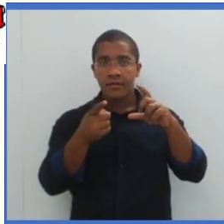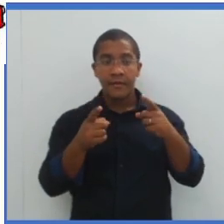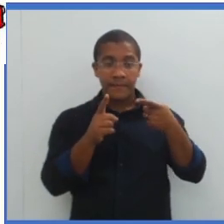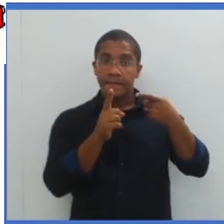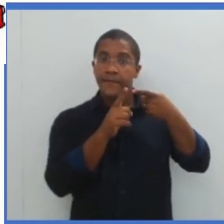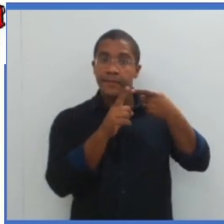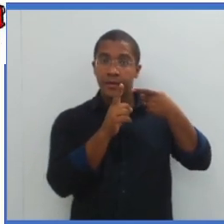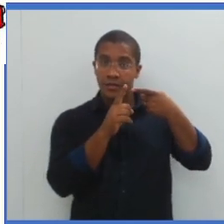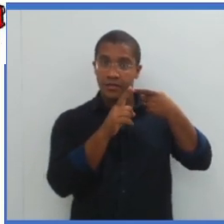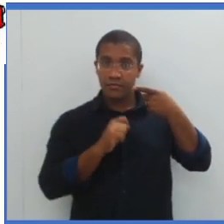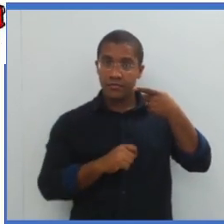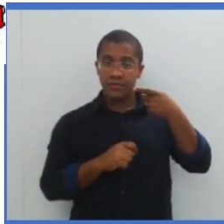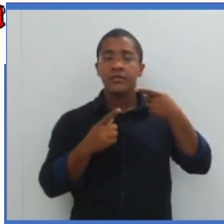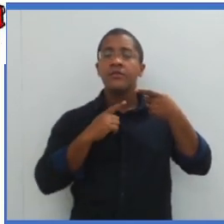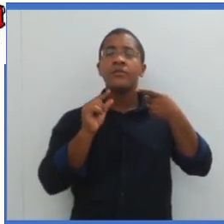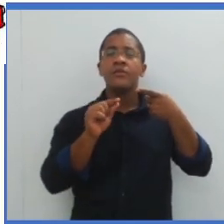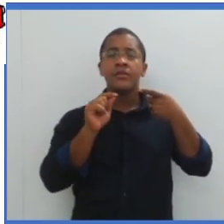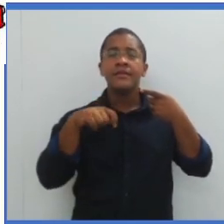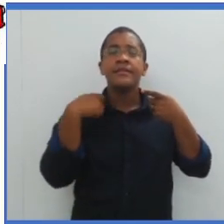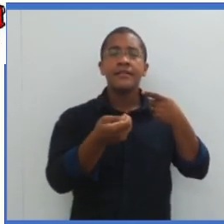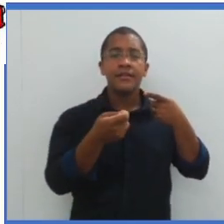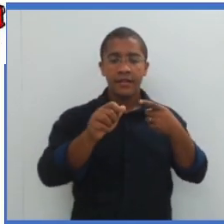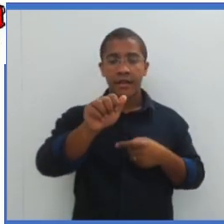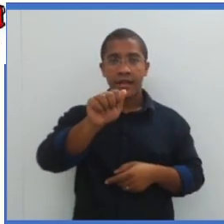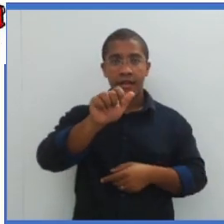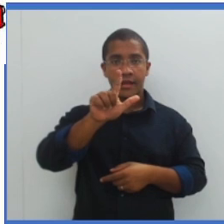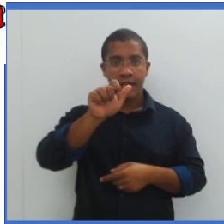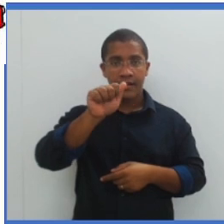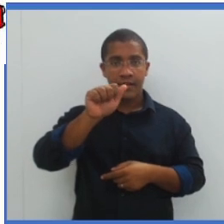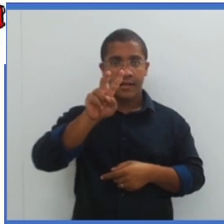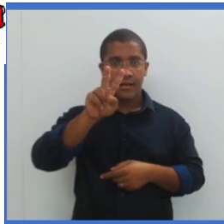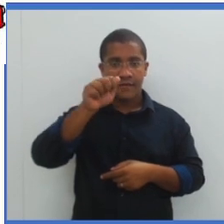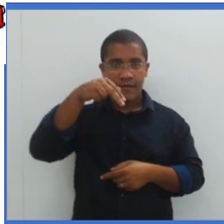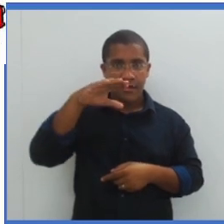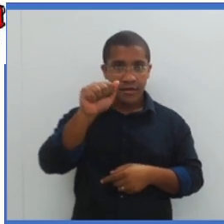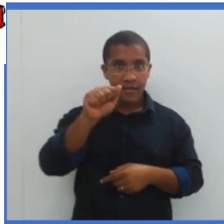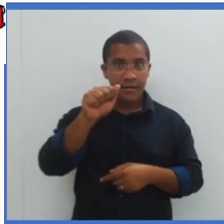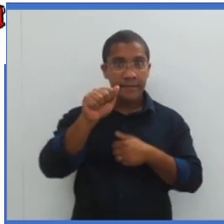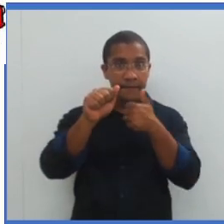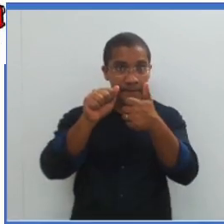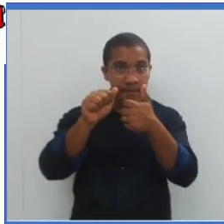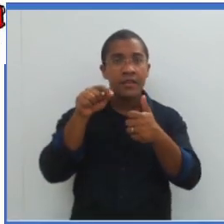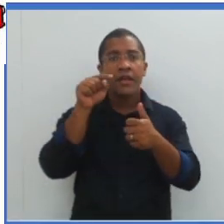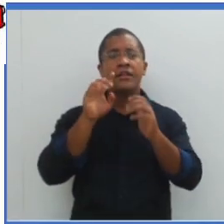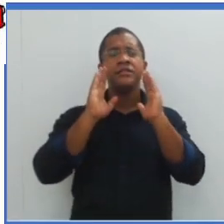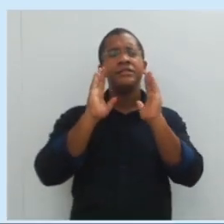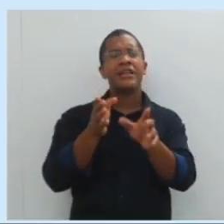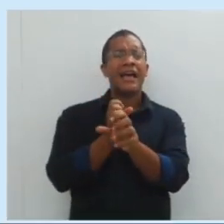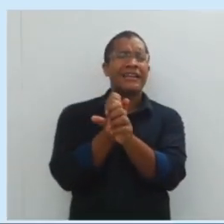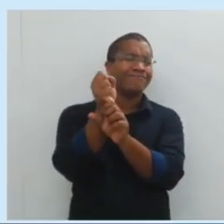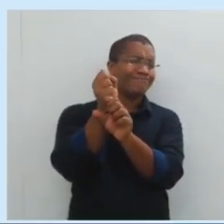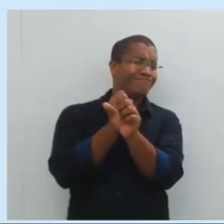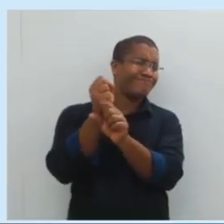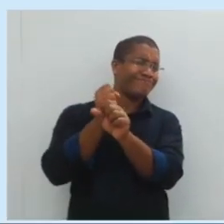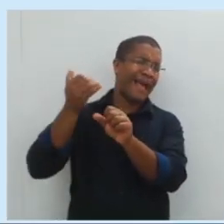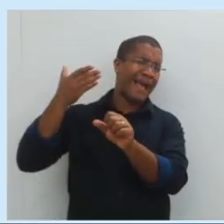Primeira máquina simples, a gente chama de alavanca. E essa máquina já é usada